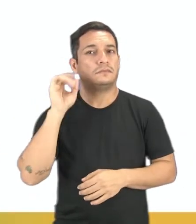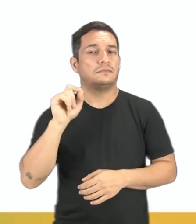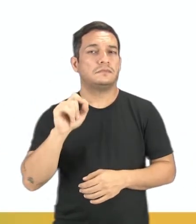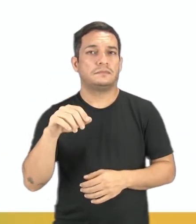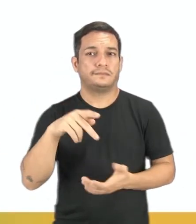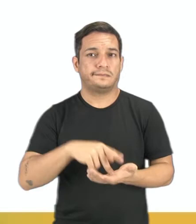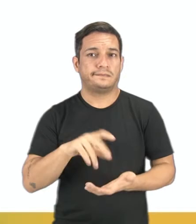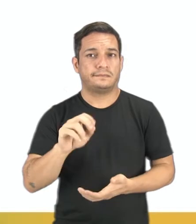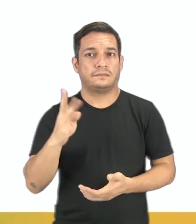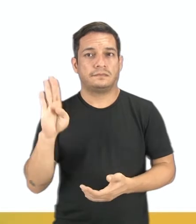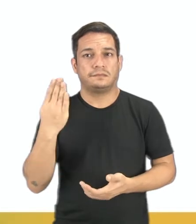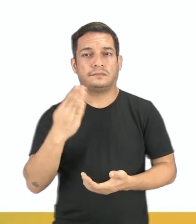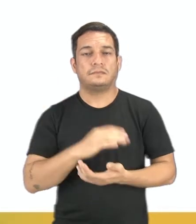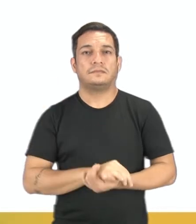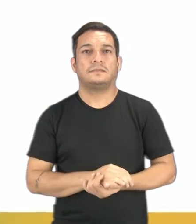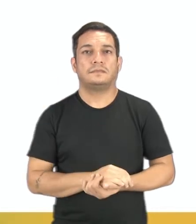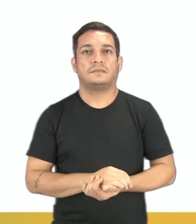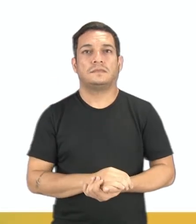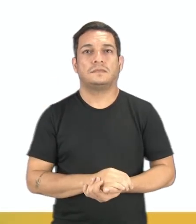Verdadeiro ou falso?